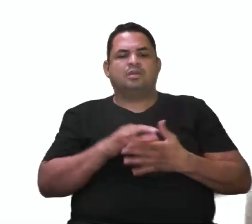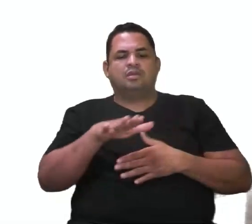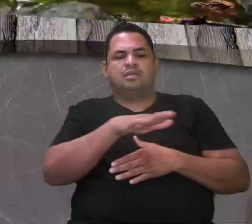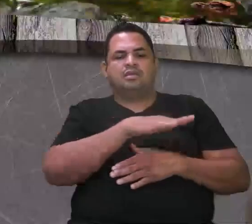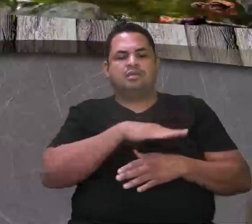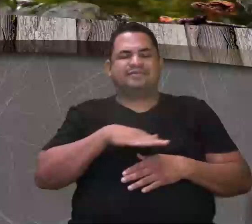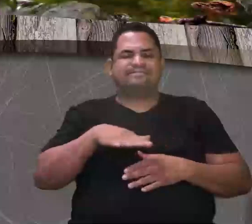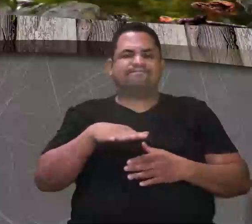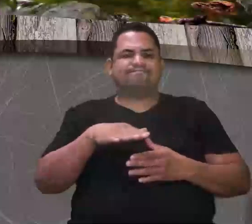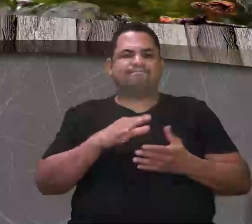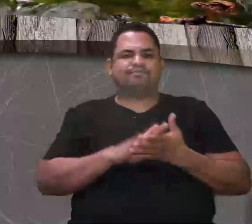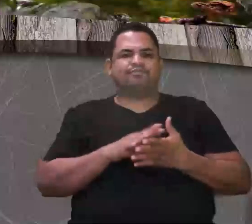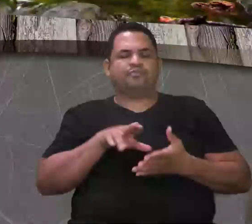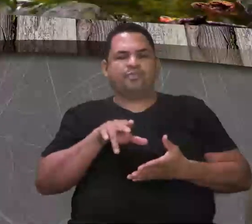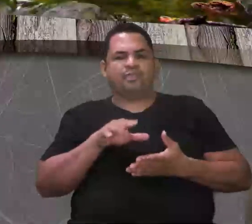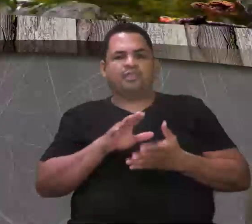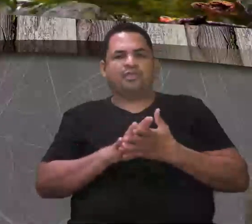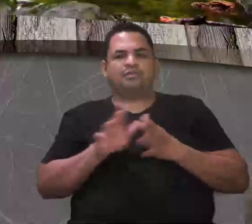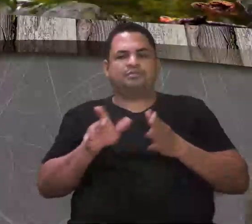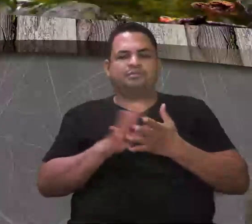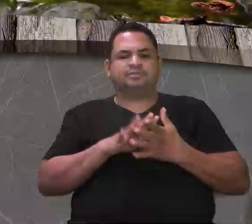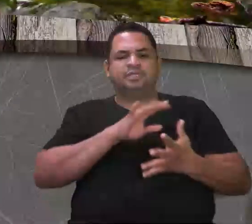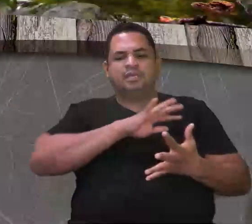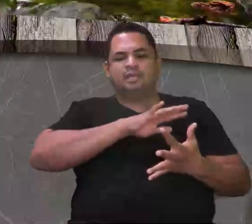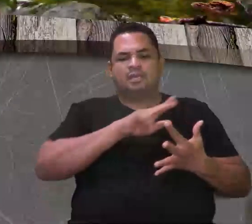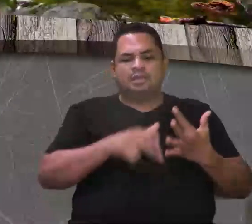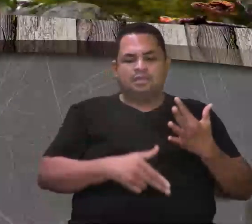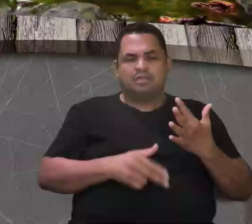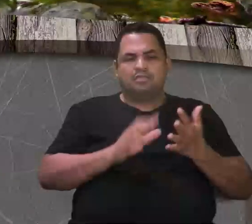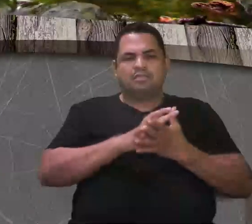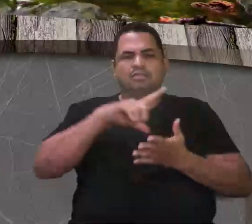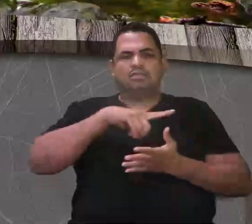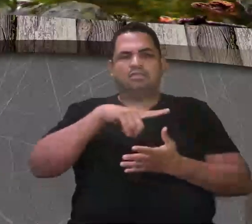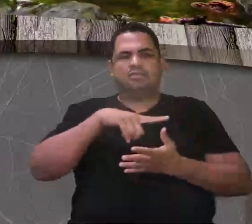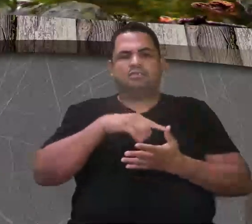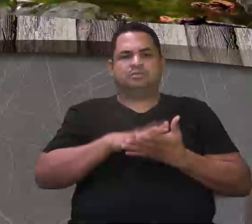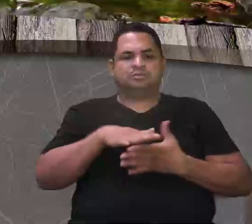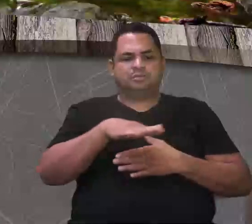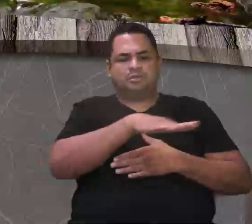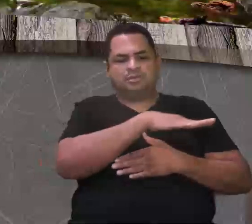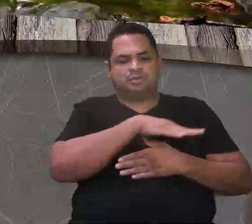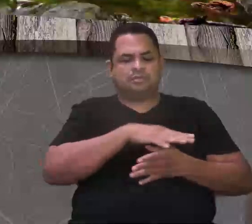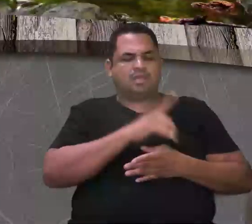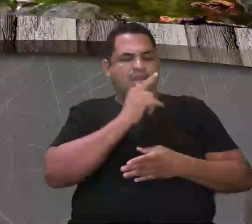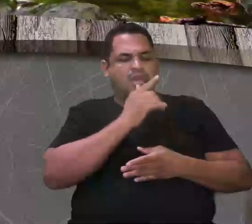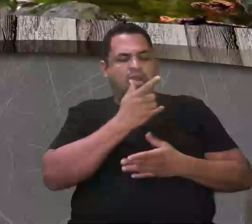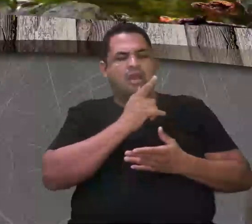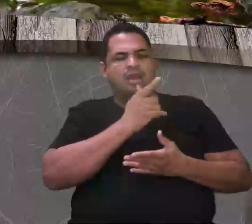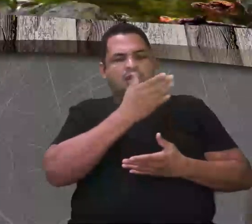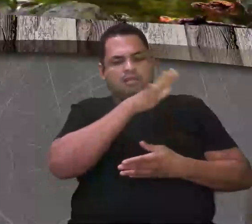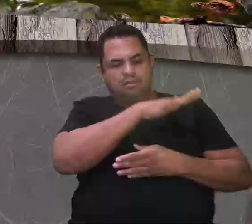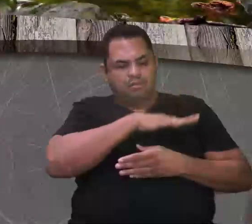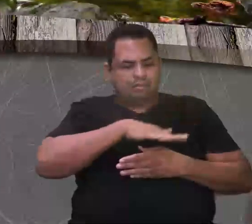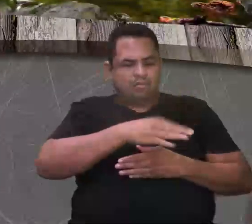igualdade para aquelas espécies que estavam ocupando, seja um ambiente aquático, a gente falou muito de aquático, mas seja um